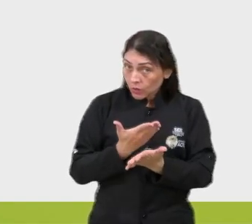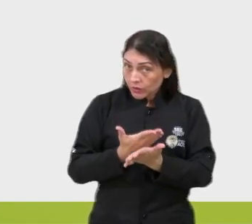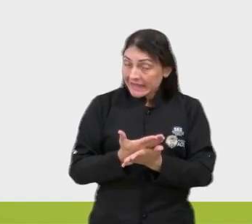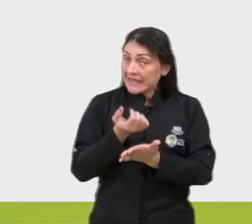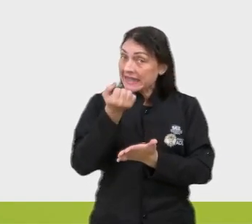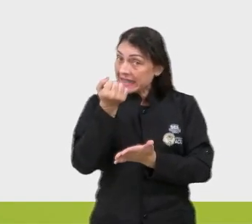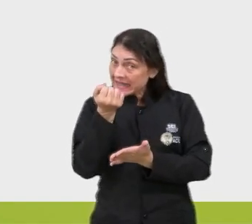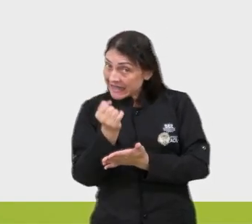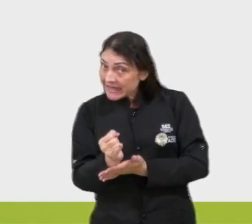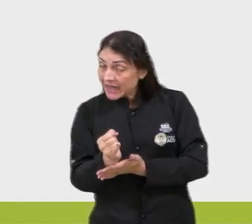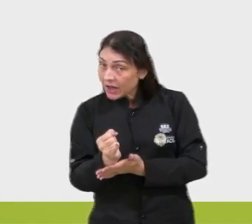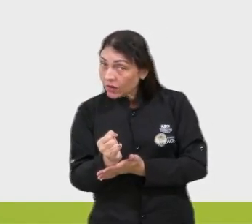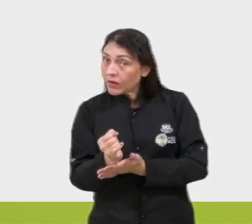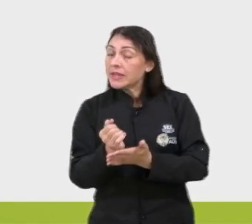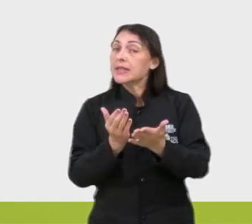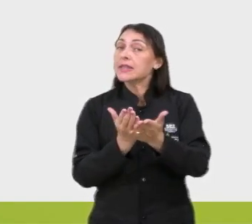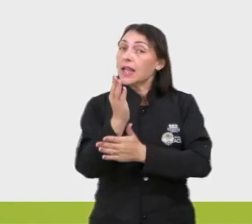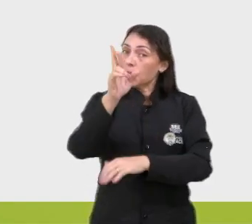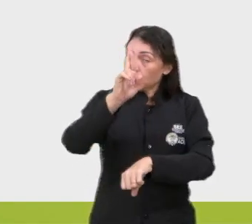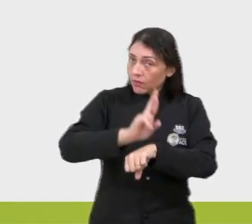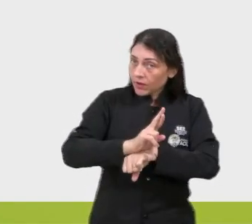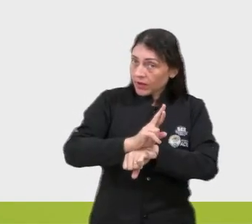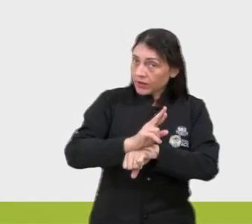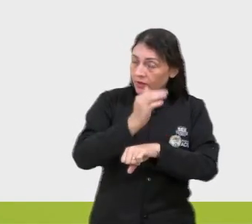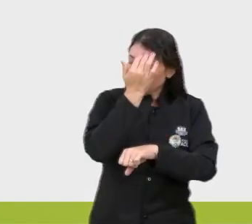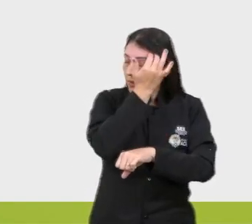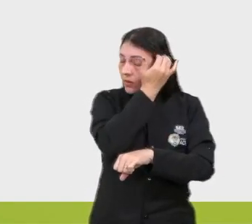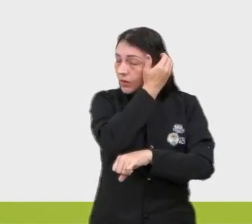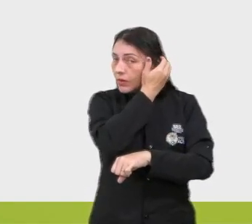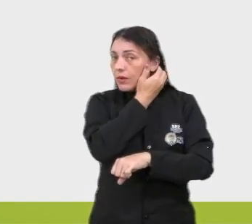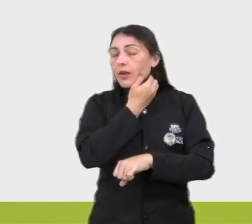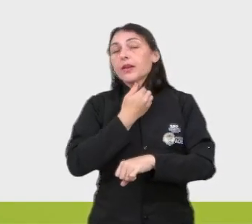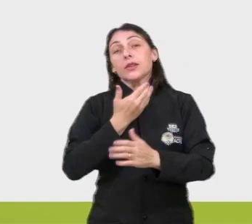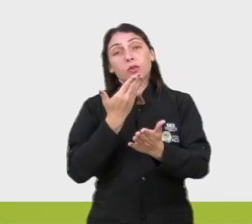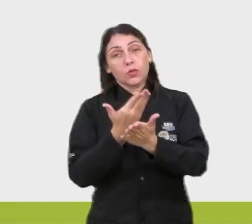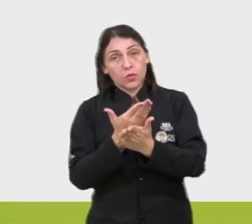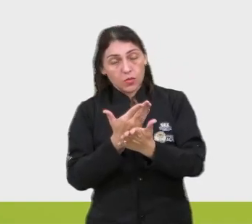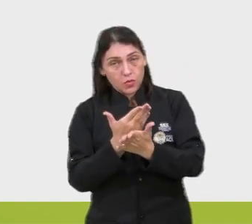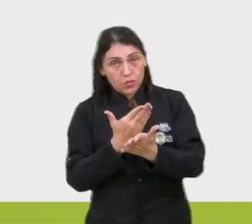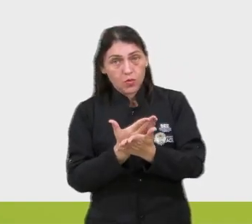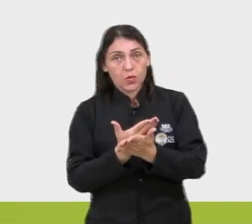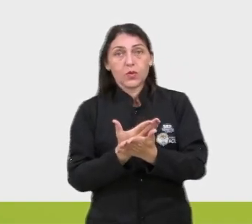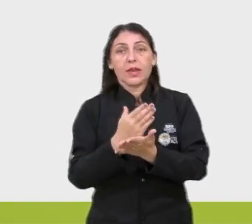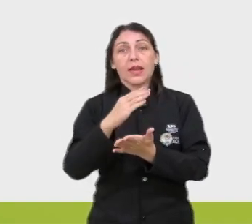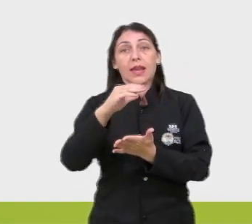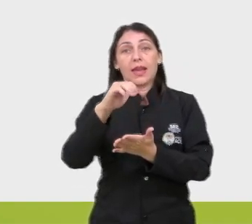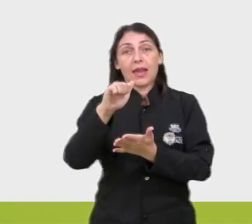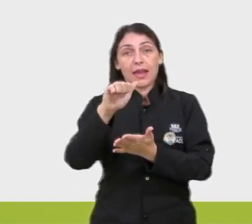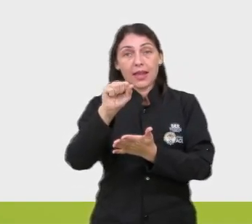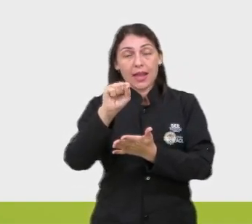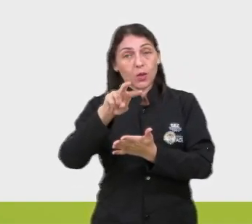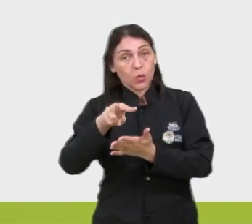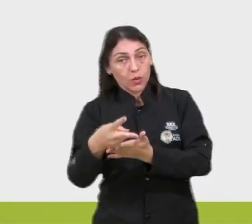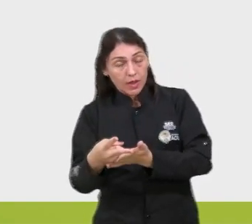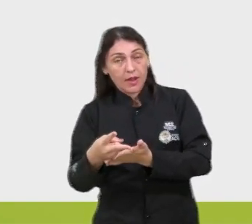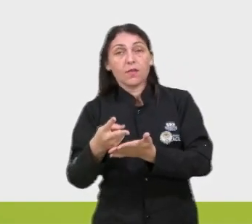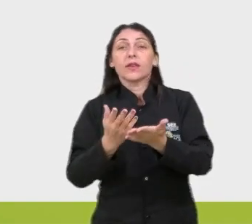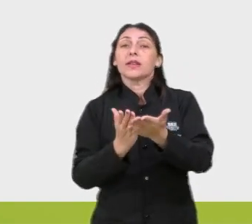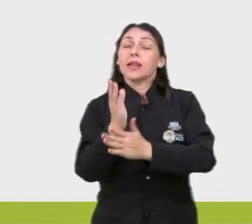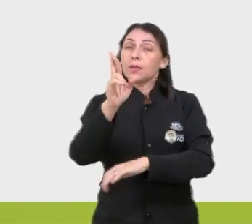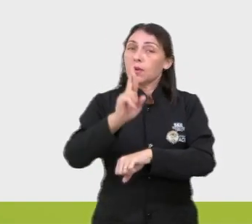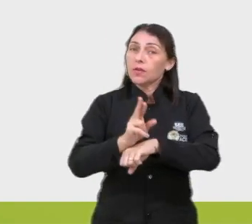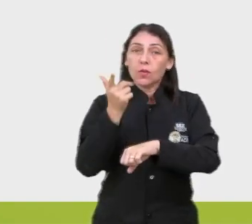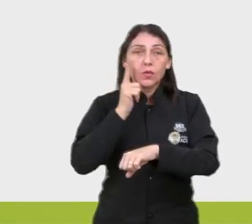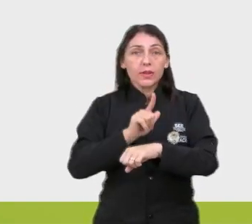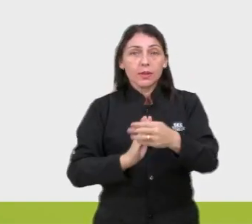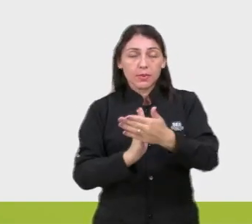se não, será reprovado. Ou seja, estude, caso contrário, será reprovado.